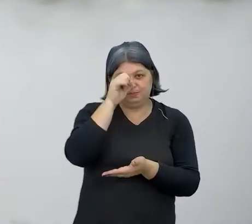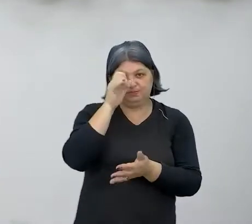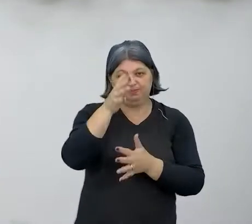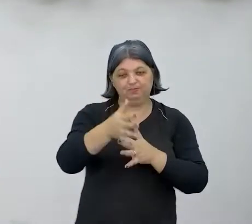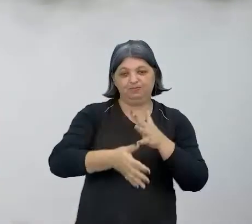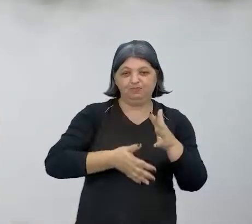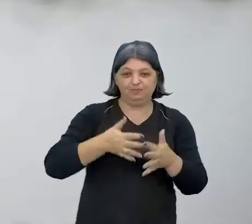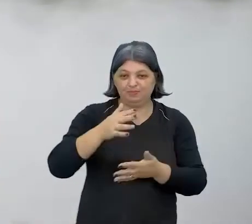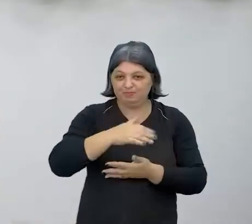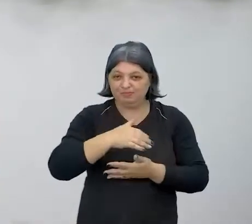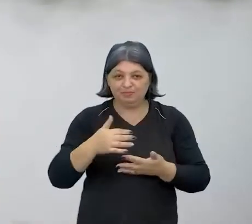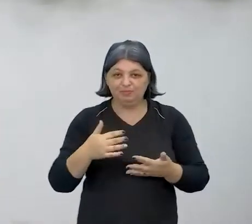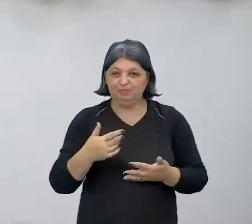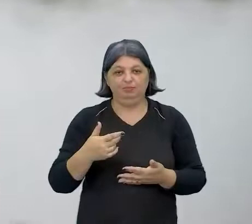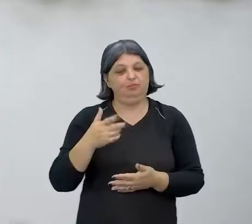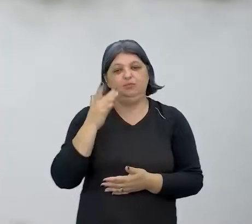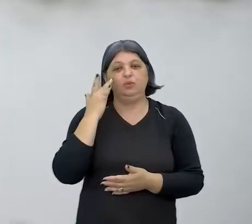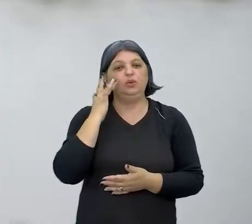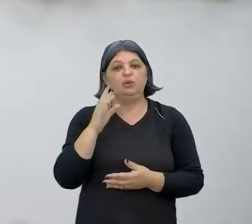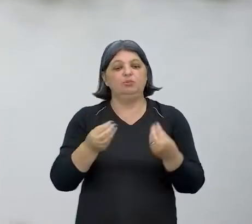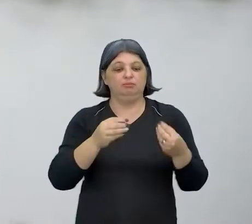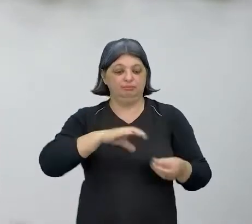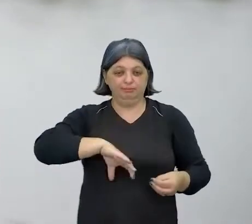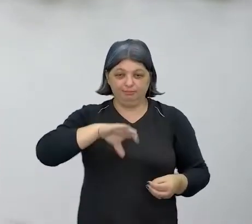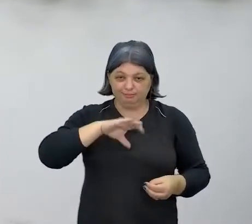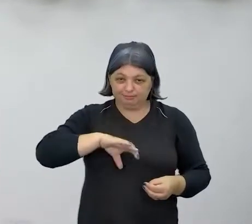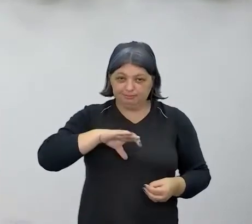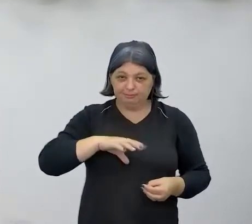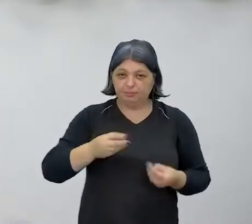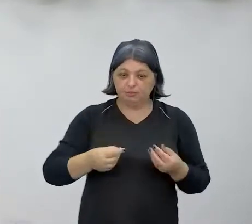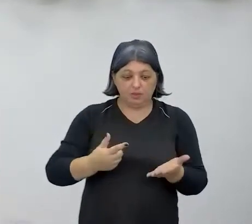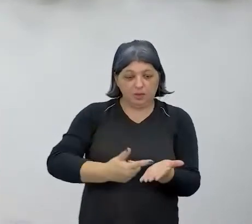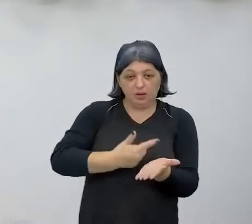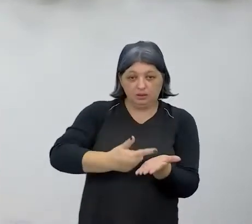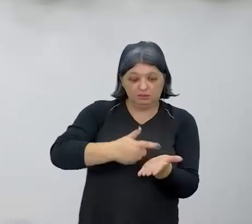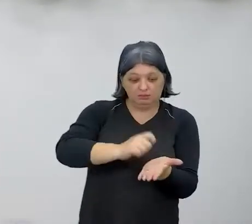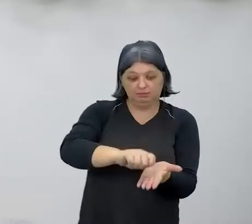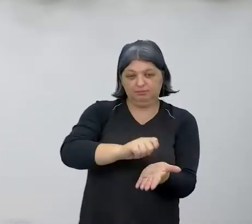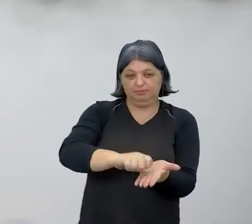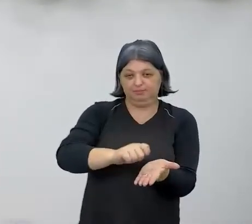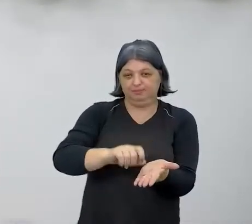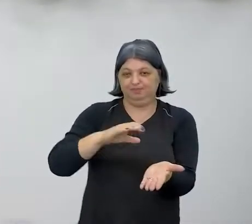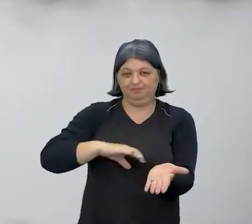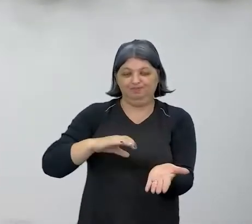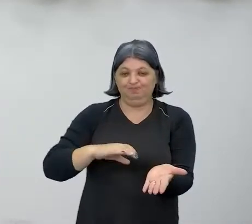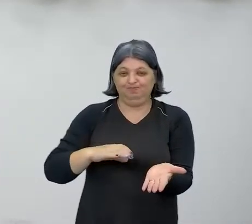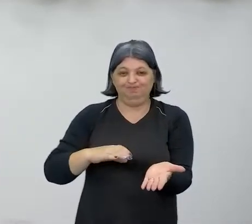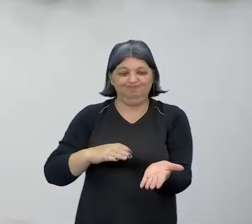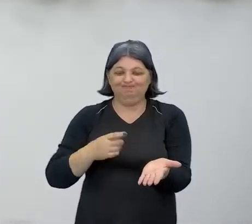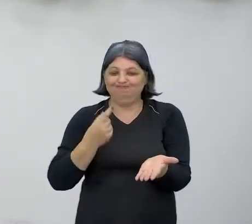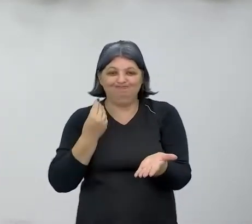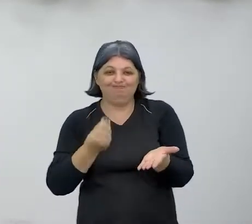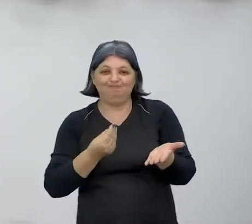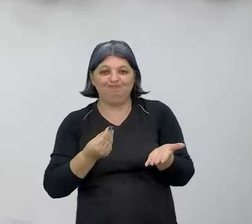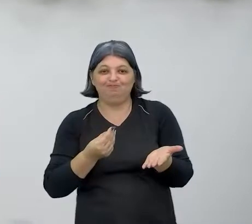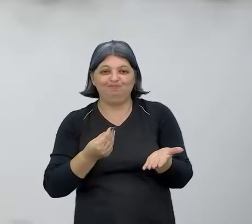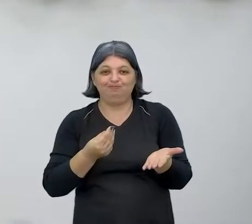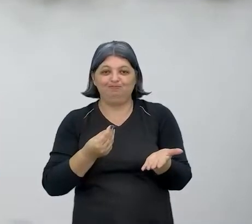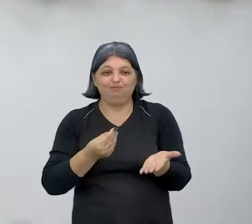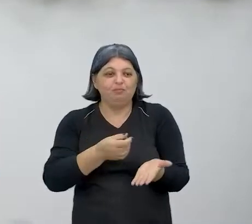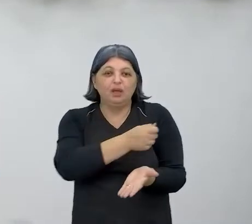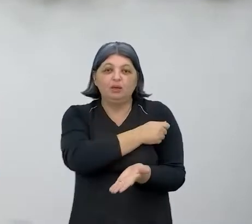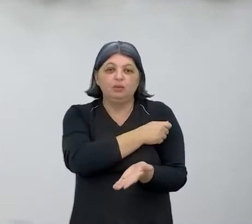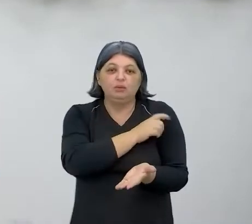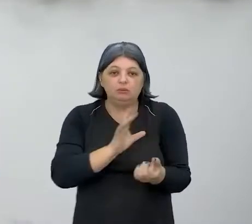e ainda também não dominam o português, aquele livro escrito em português não garante ao meu aluno